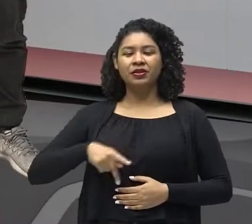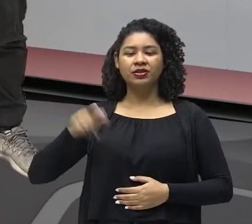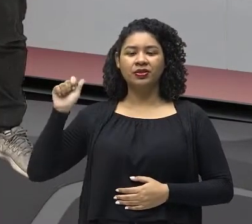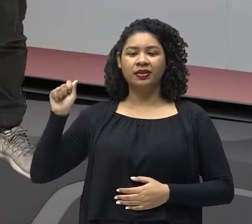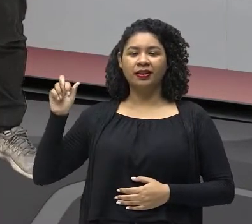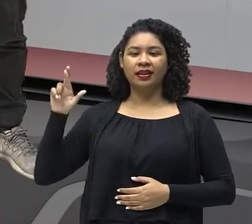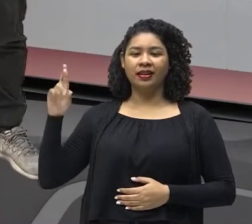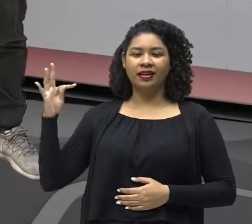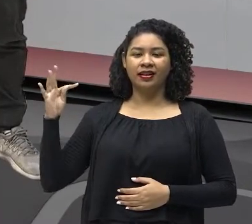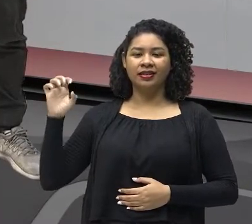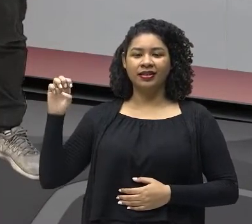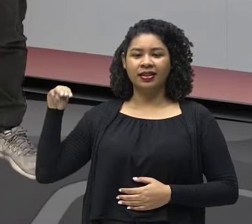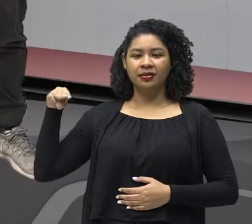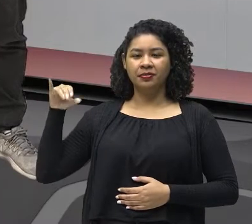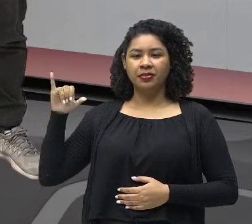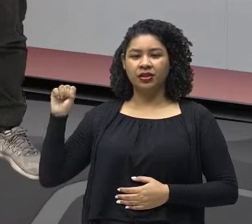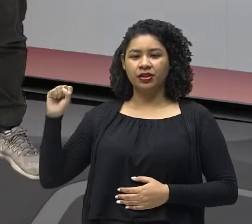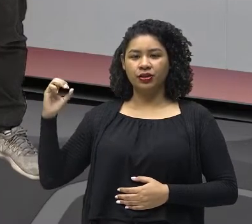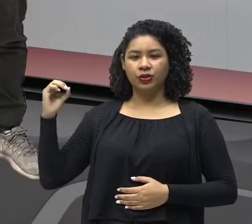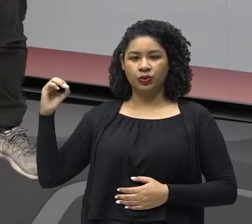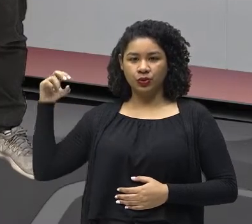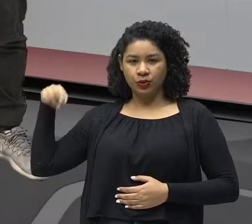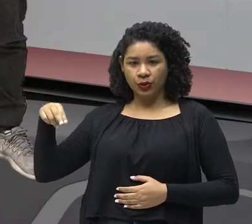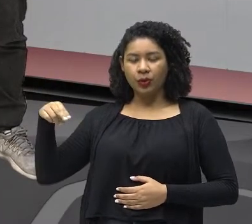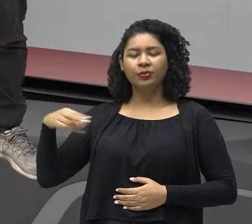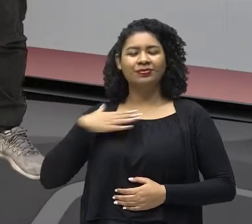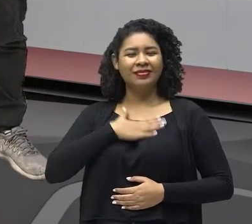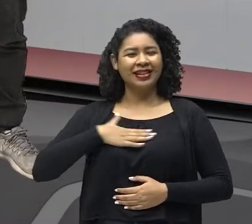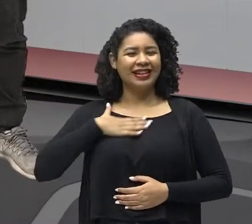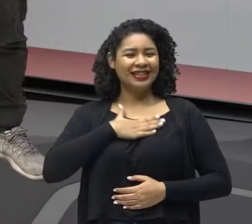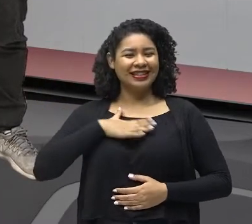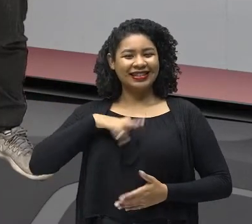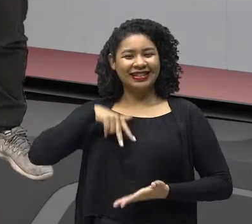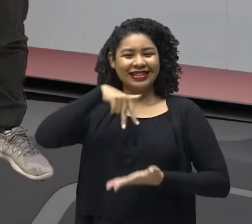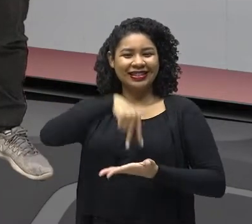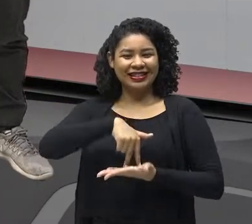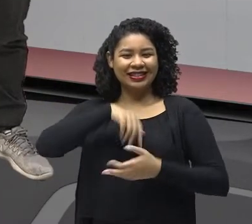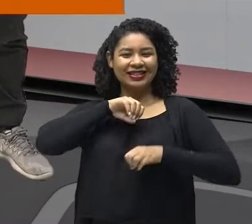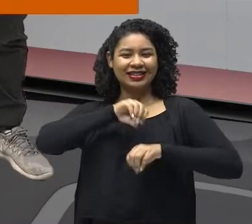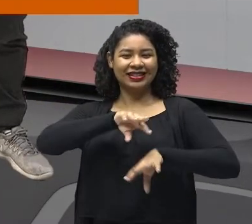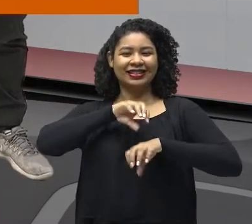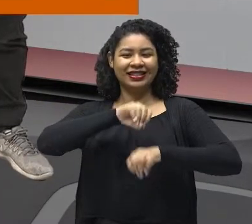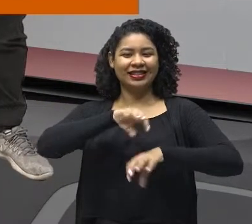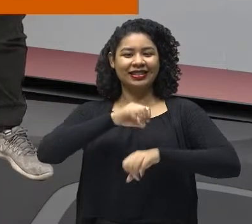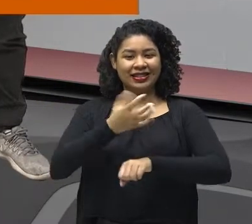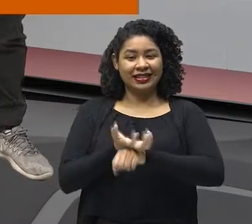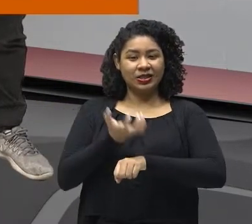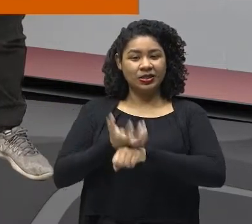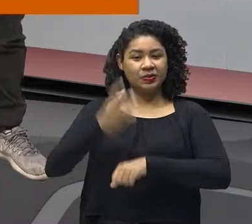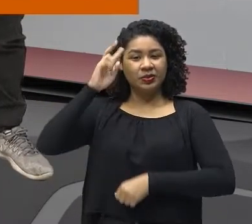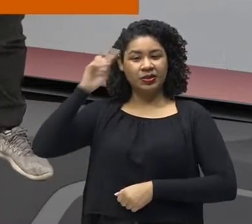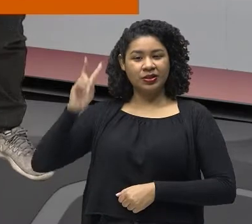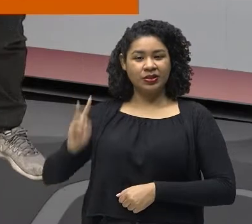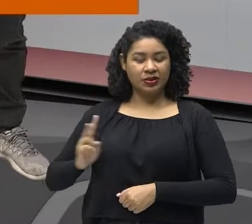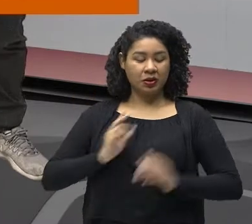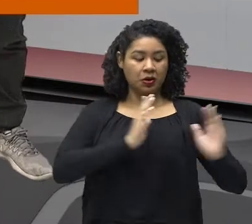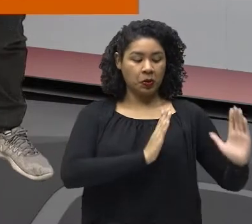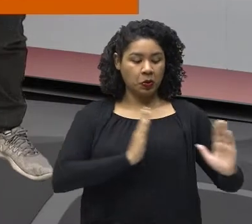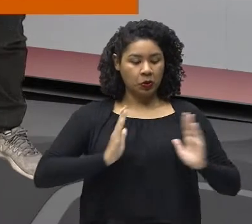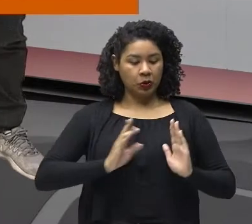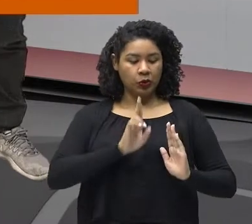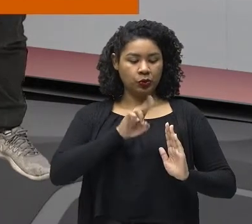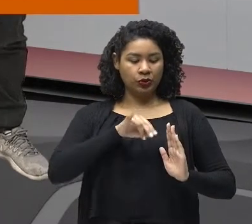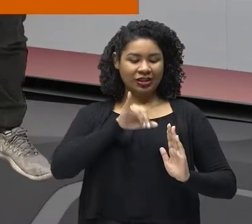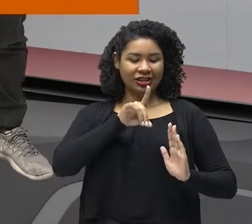E é um prazer estar aqui com vocês para a nossa aula de revisão de história da nossa unidade 2. Então, claro que a